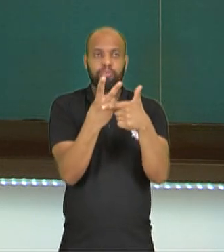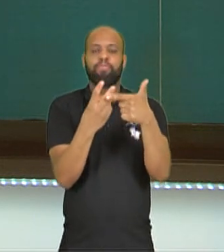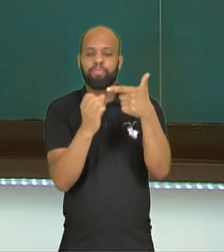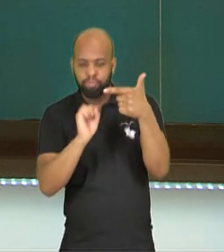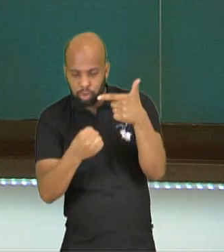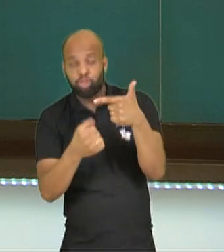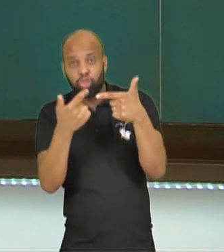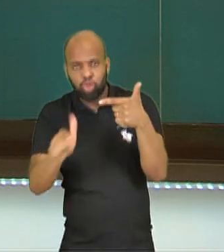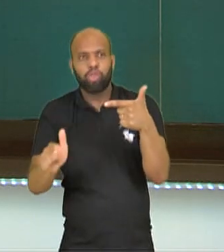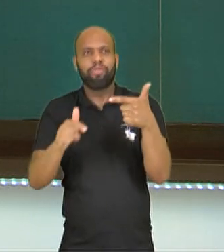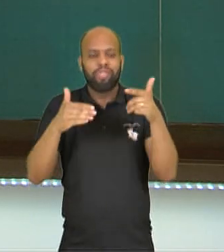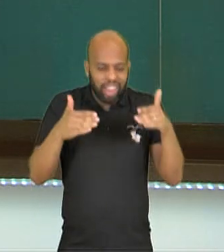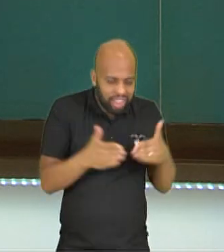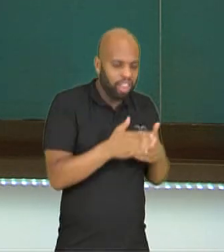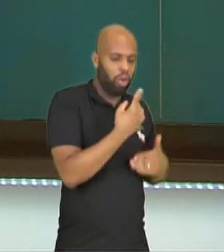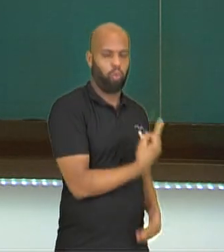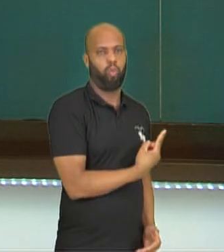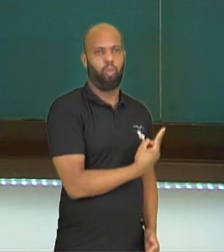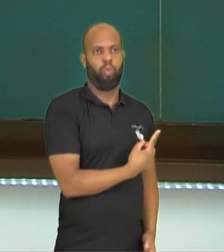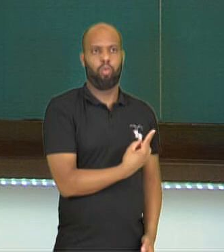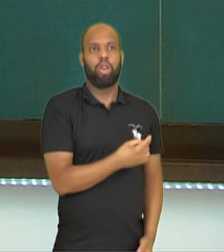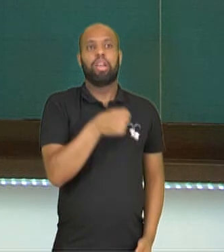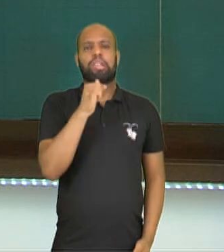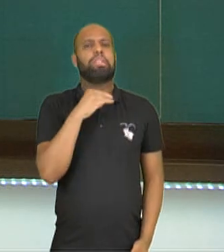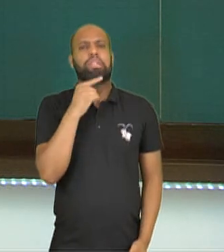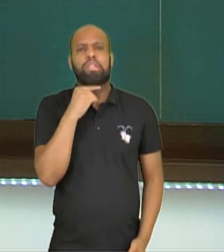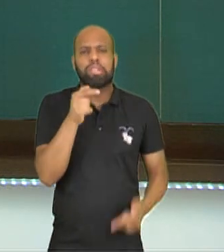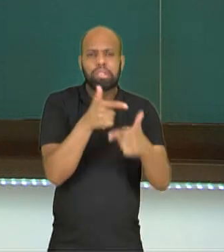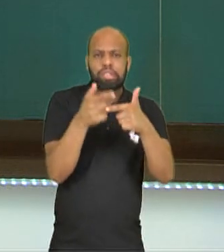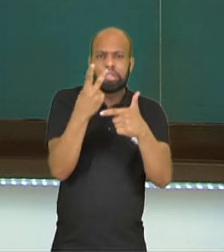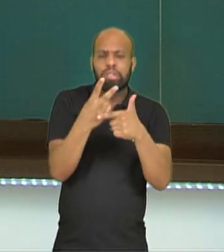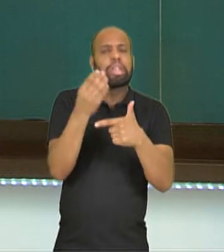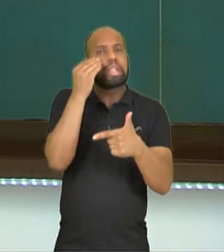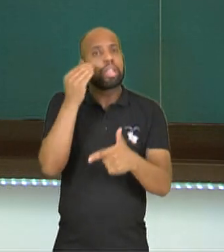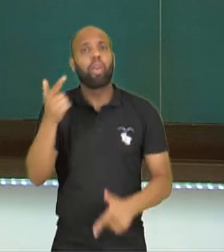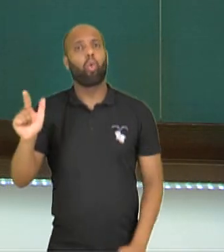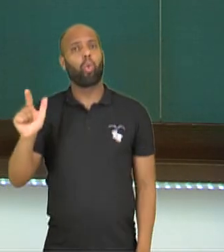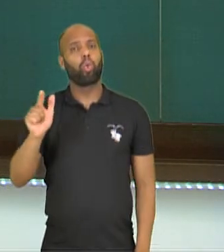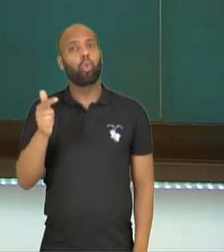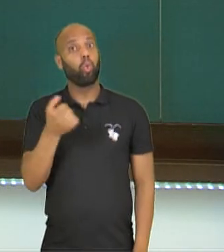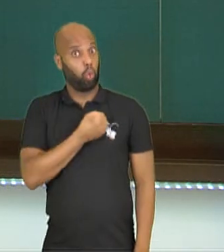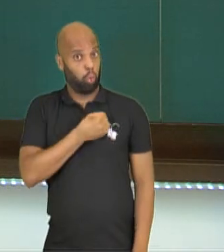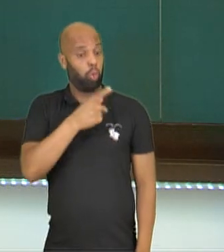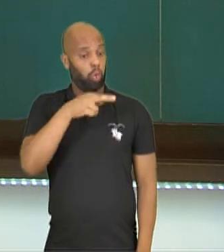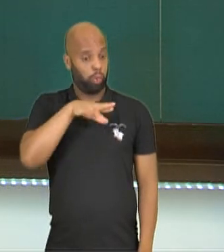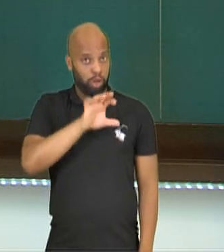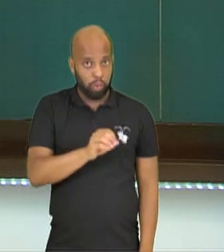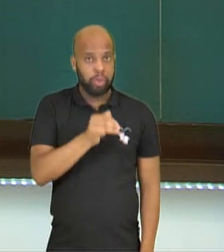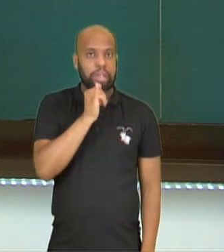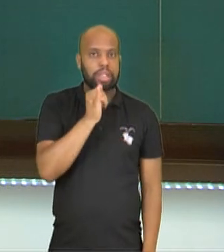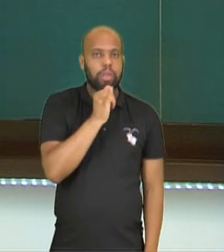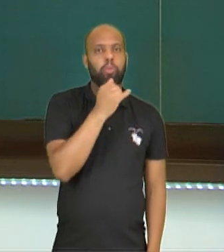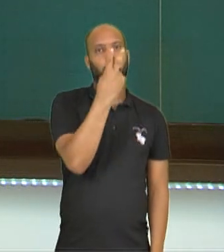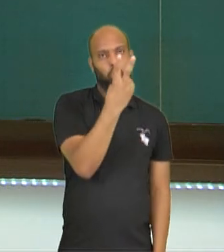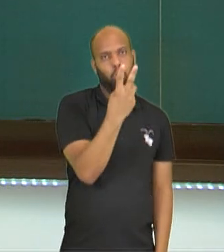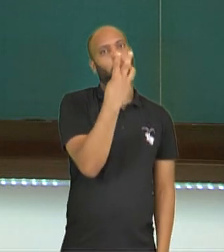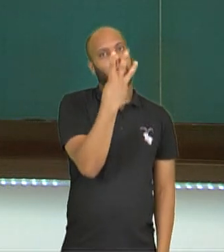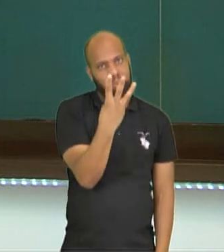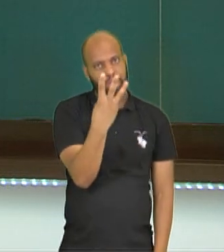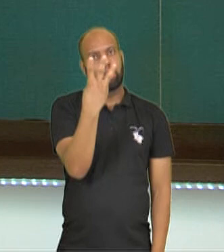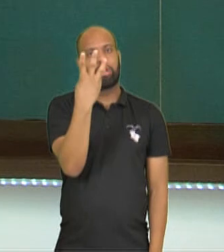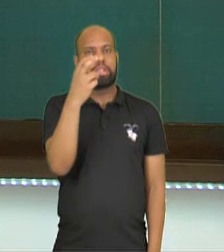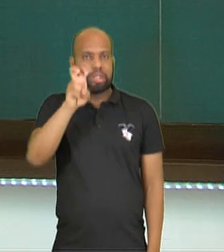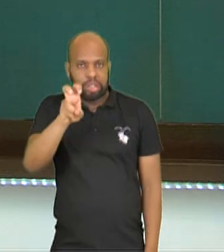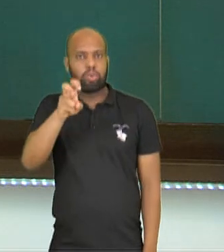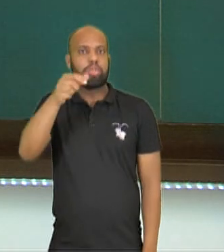por 3, tenta o 5, tenta o 7. Vai tentando os outros, tá bom? Aí você divide, ó. Eu tenho uma potência aqui de 2, 2 elevado